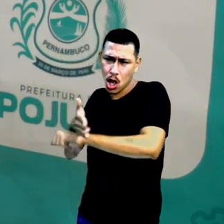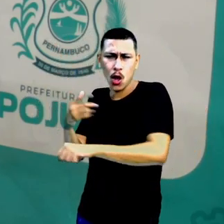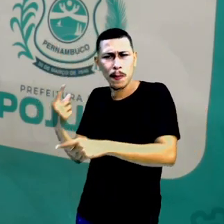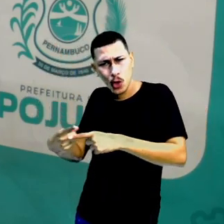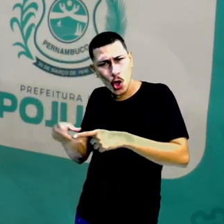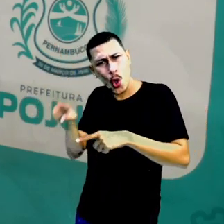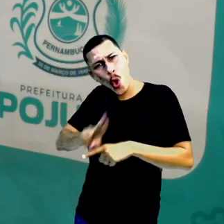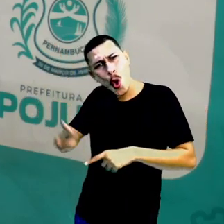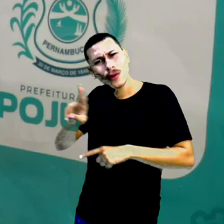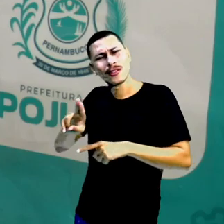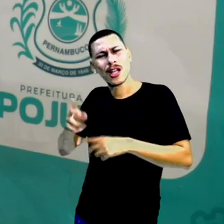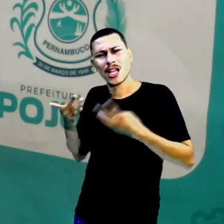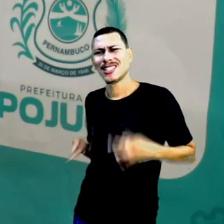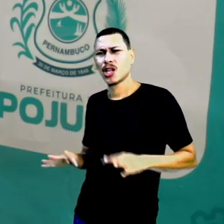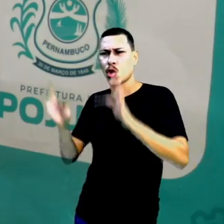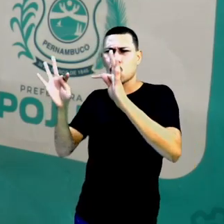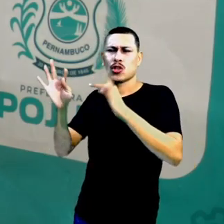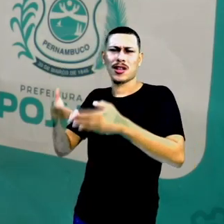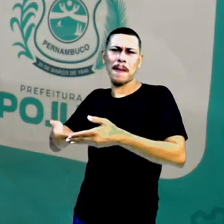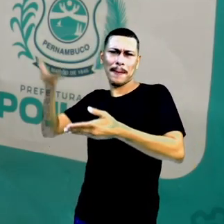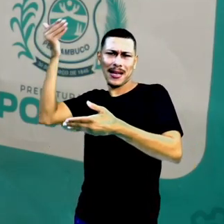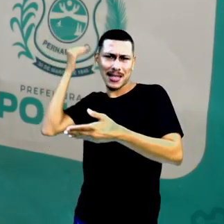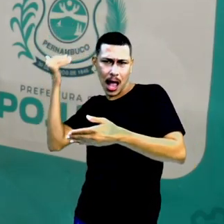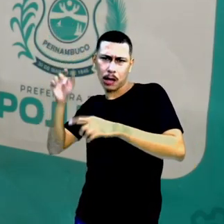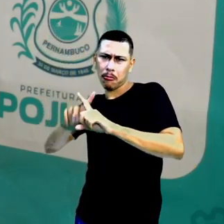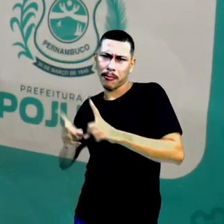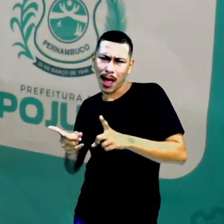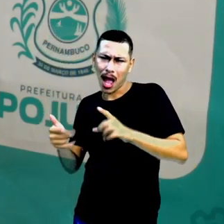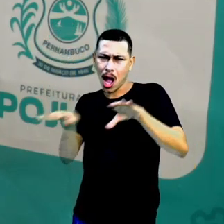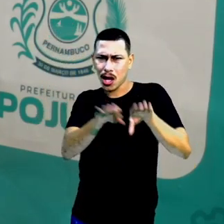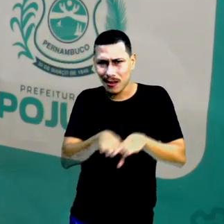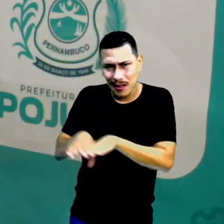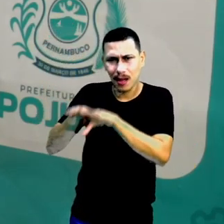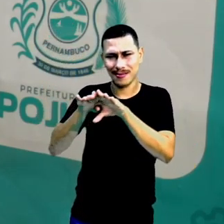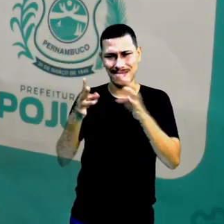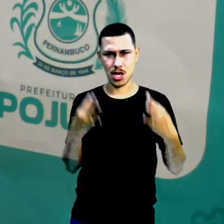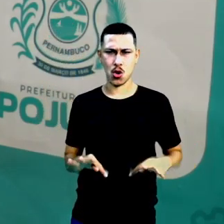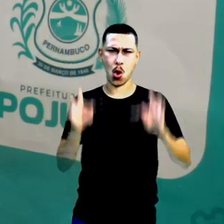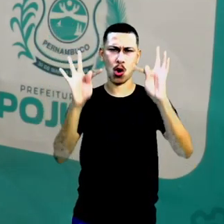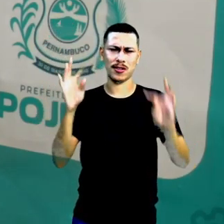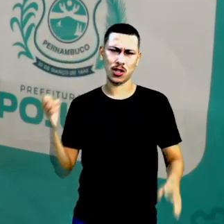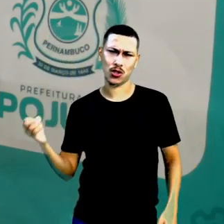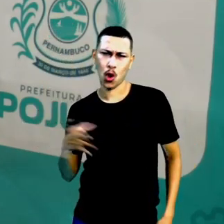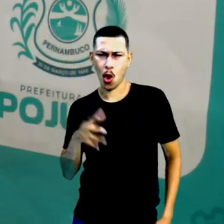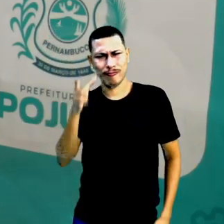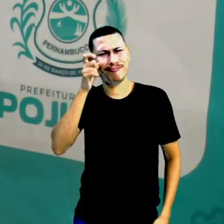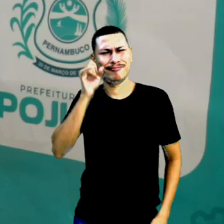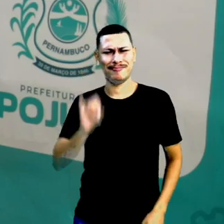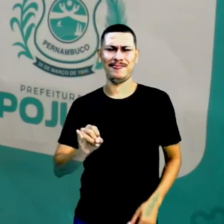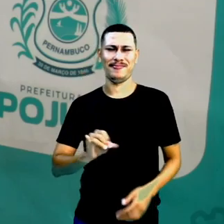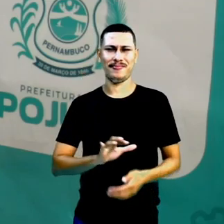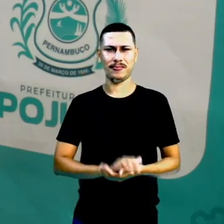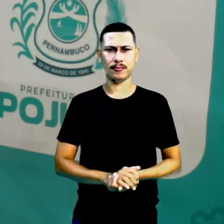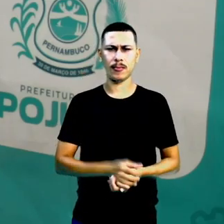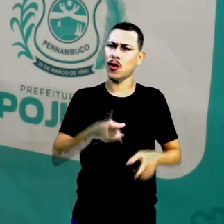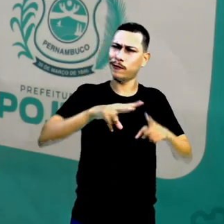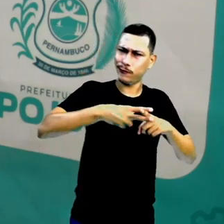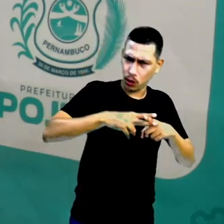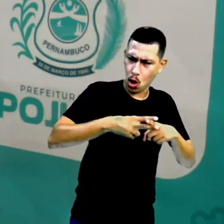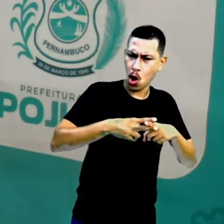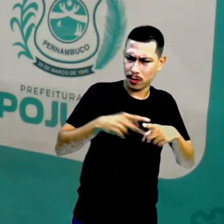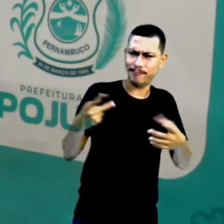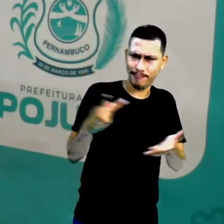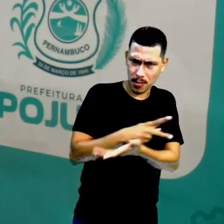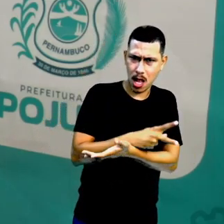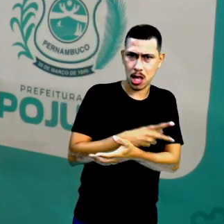acoplando a novas tecnologias. Isso é muito interessante. E funciona porque